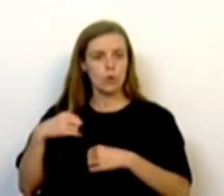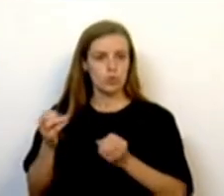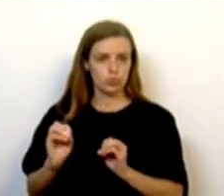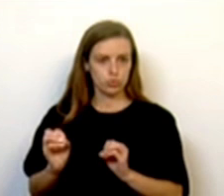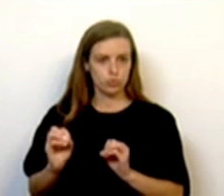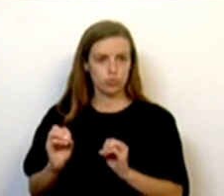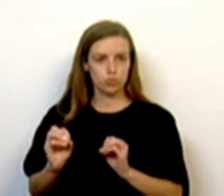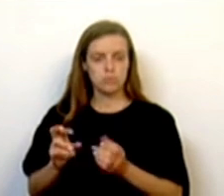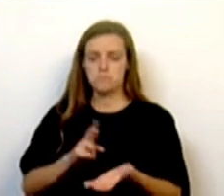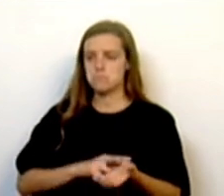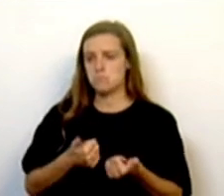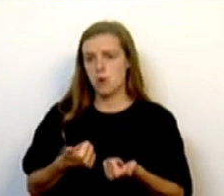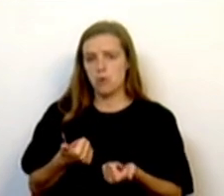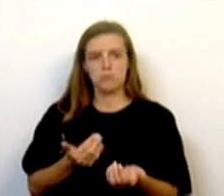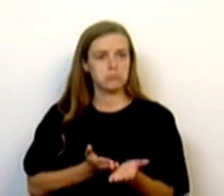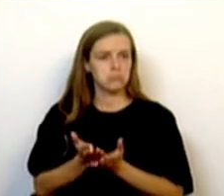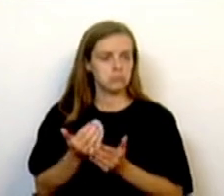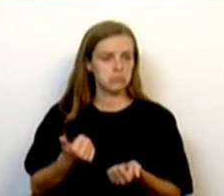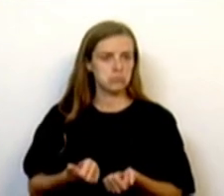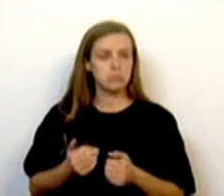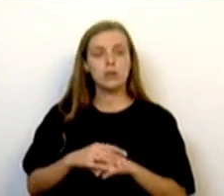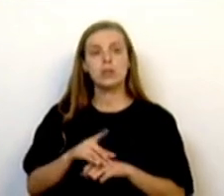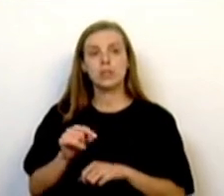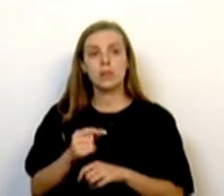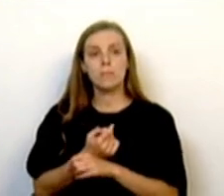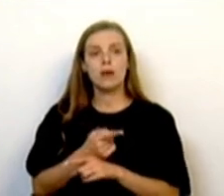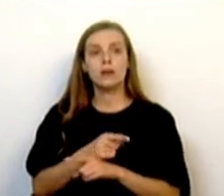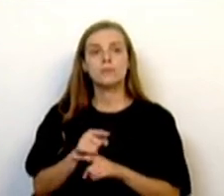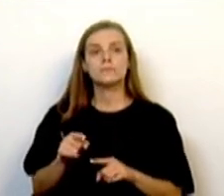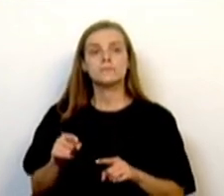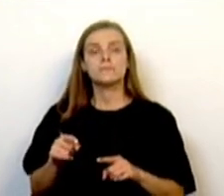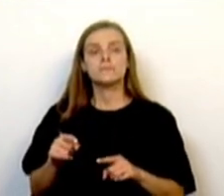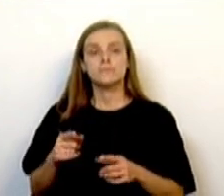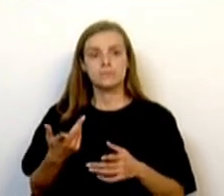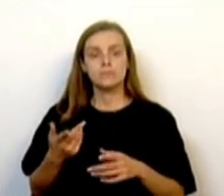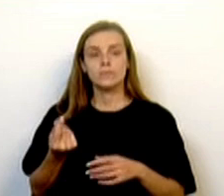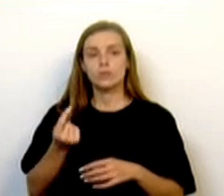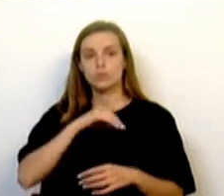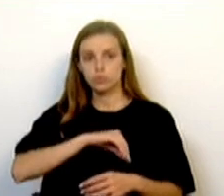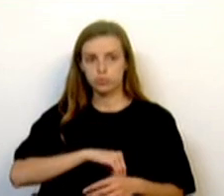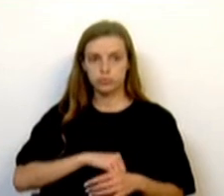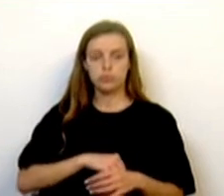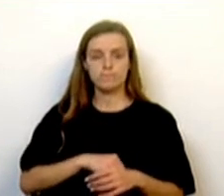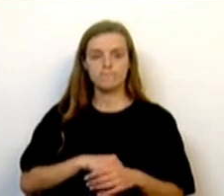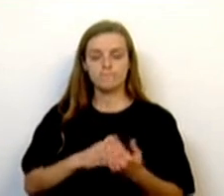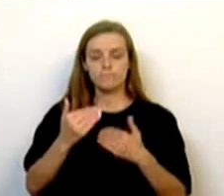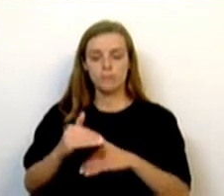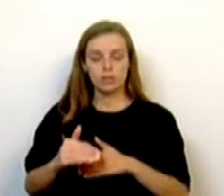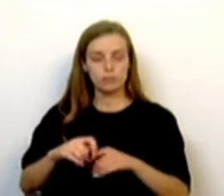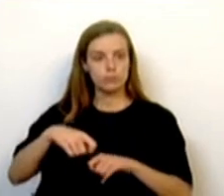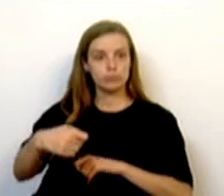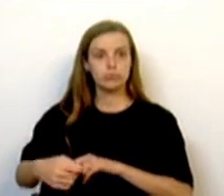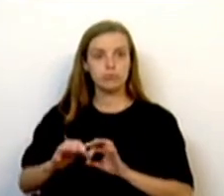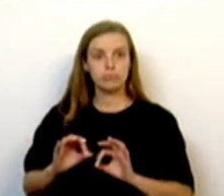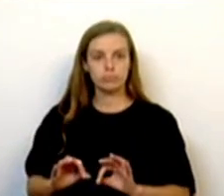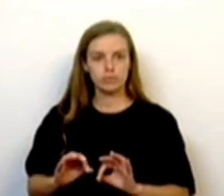em bom ritmo. E, por fim, os benefícios que estão consignados no Acordo também de Rendimentos de Médio Prazo, com uma majoração de 50